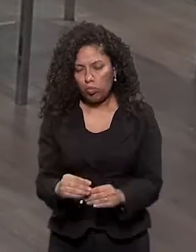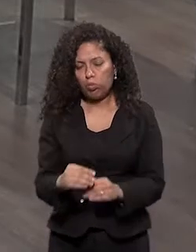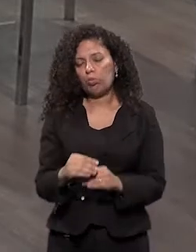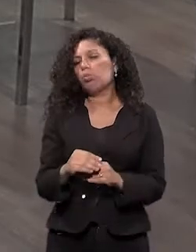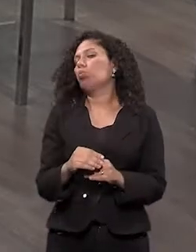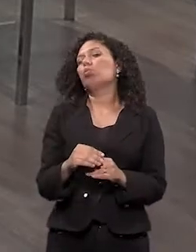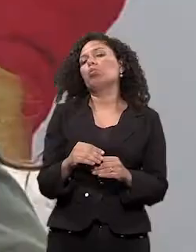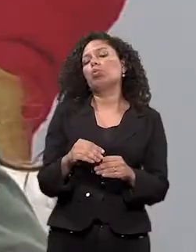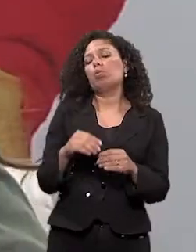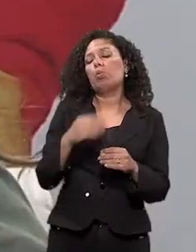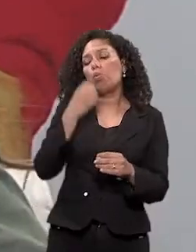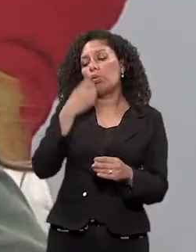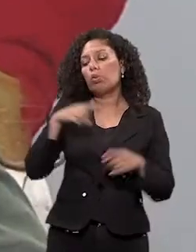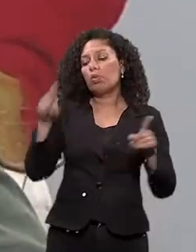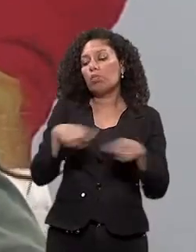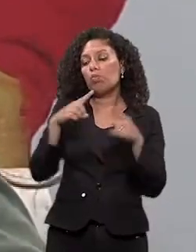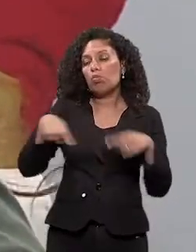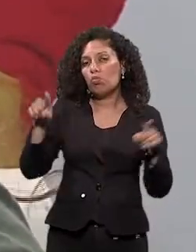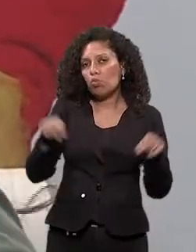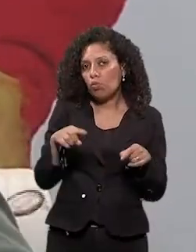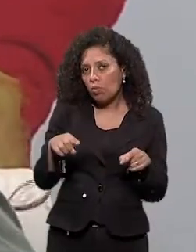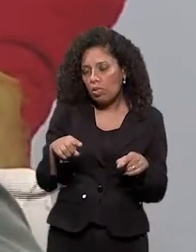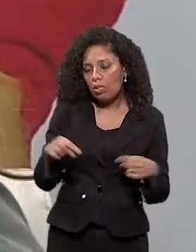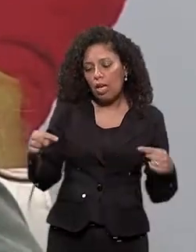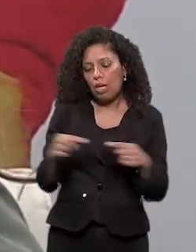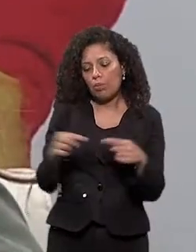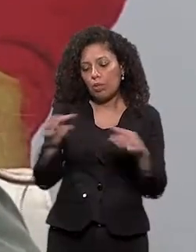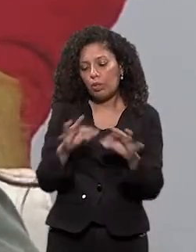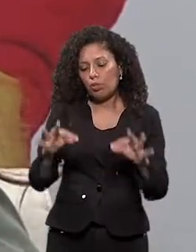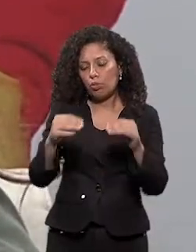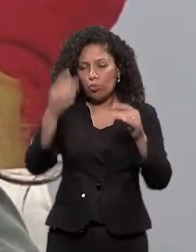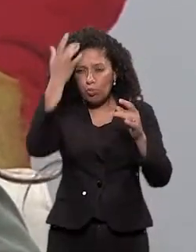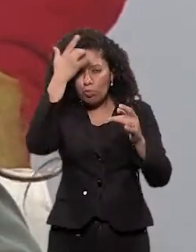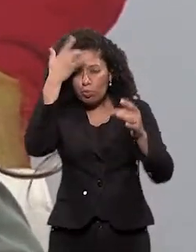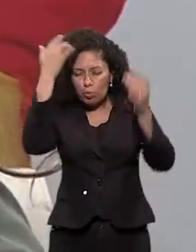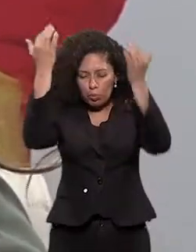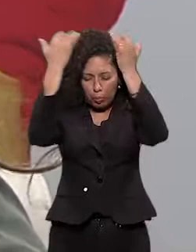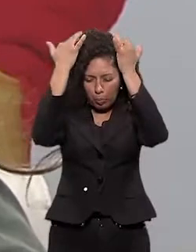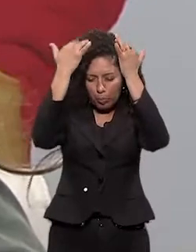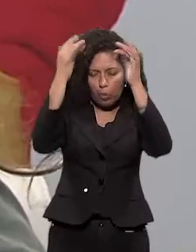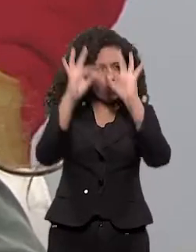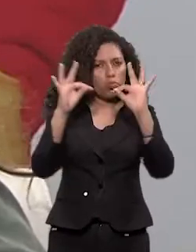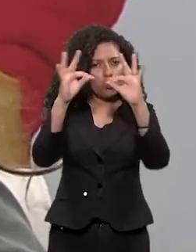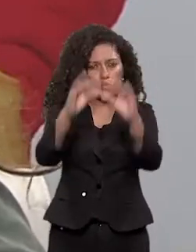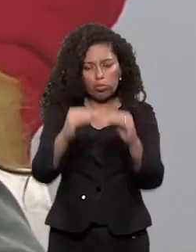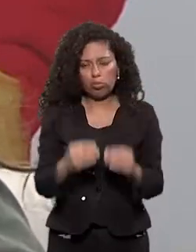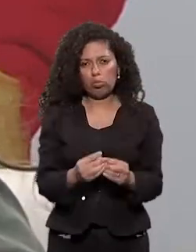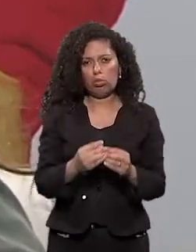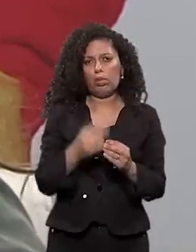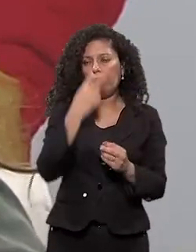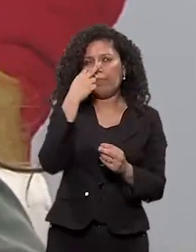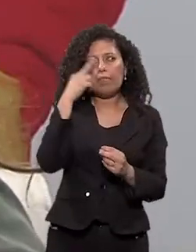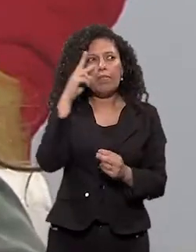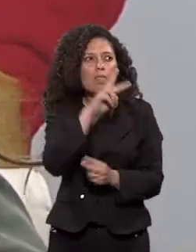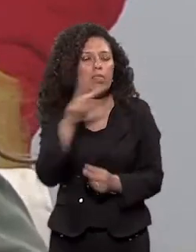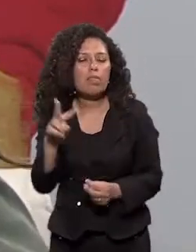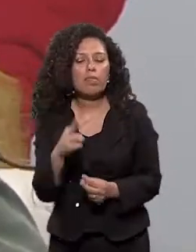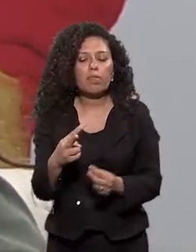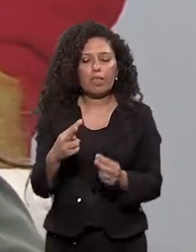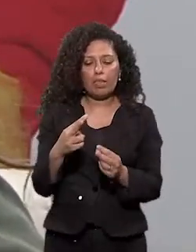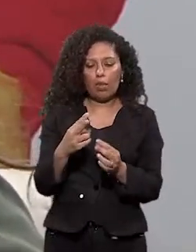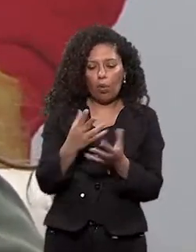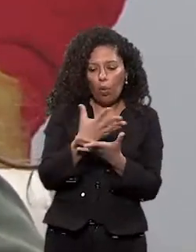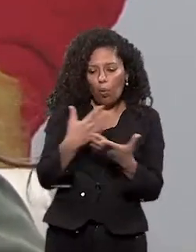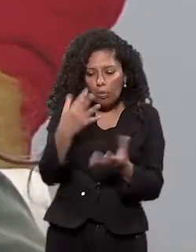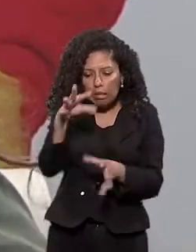barato da educação musical. É que ela atua em todas as áreas do cérebro. No movimento, na parte da visão, coordenação